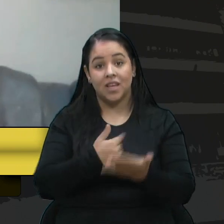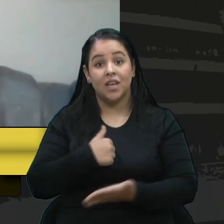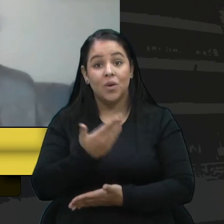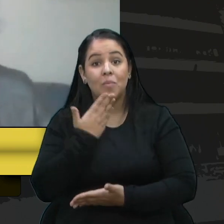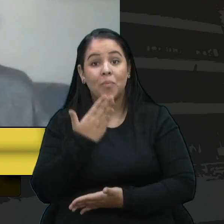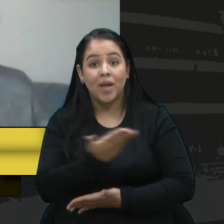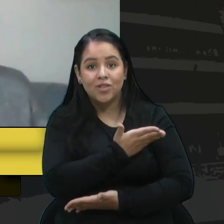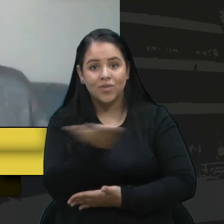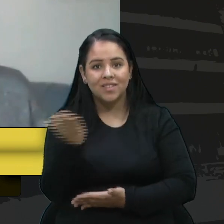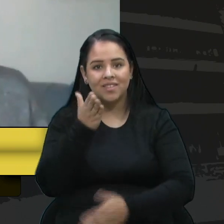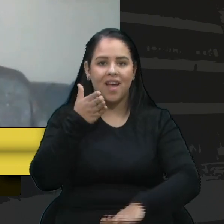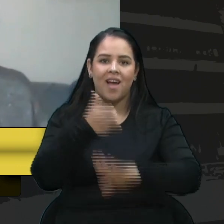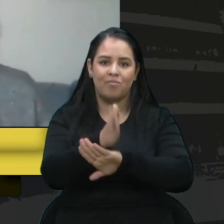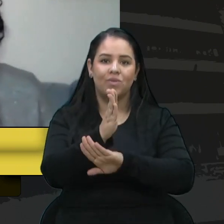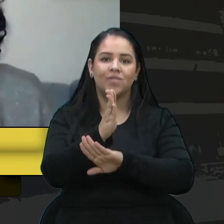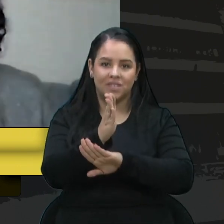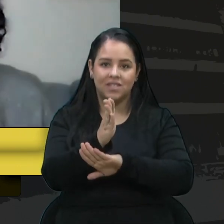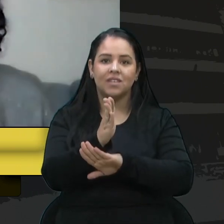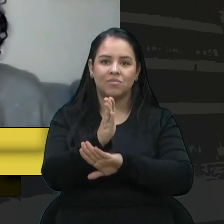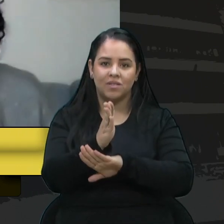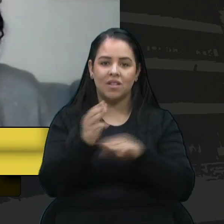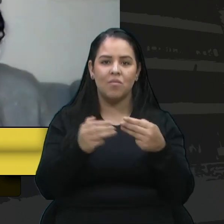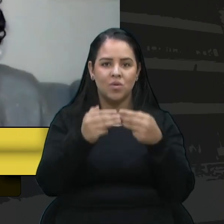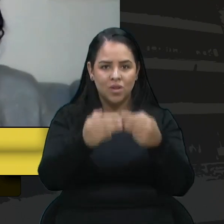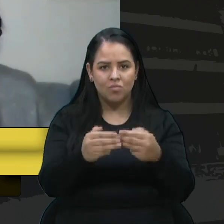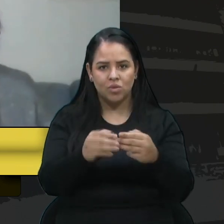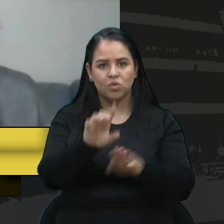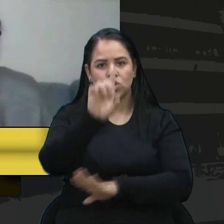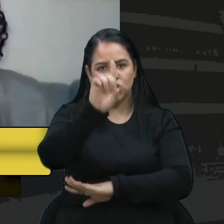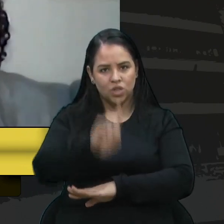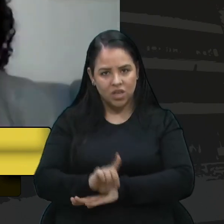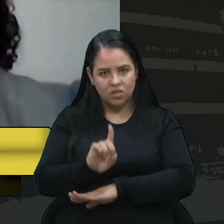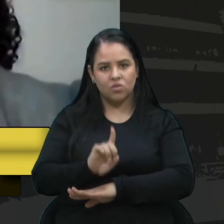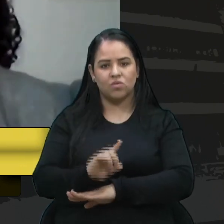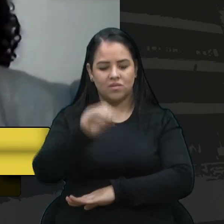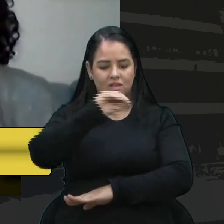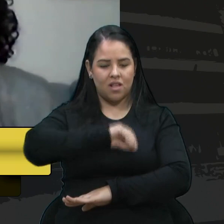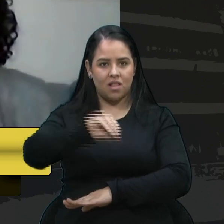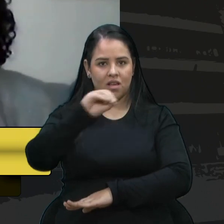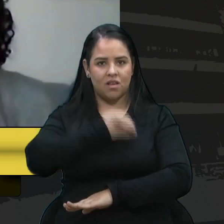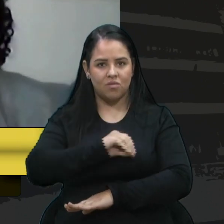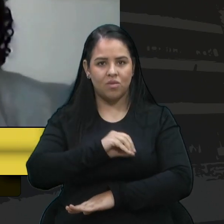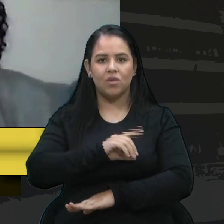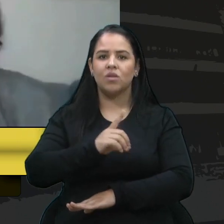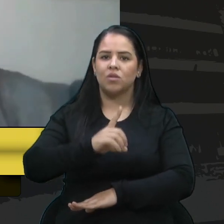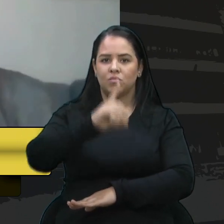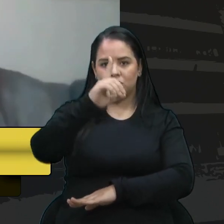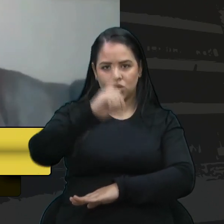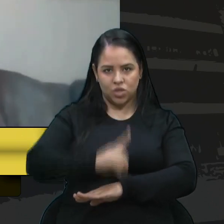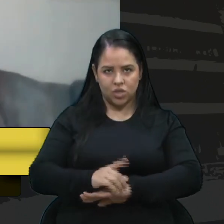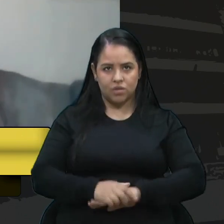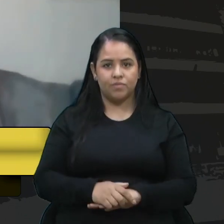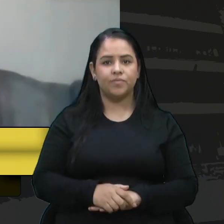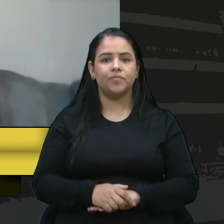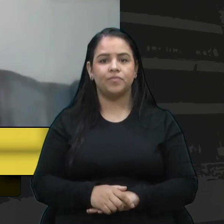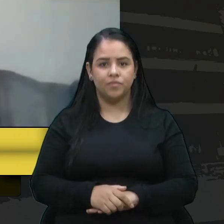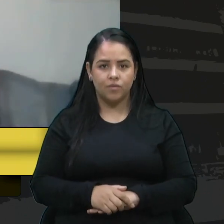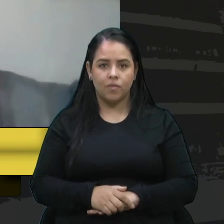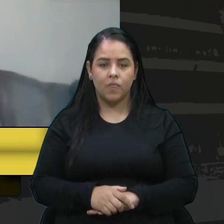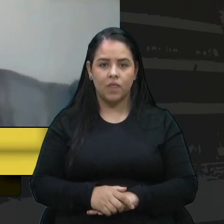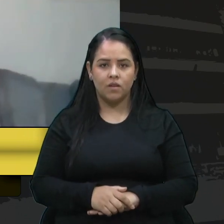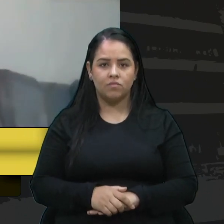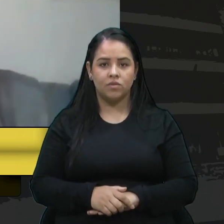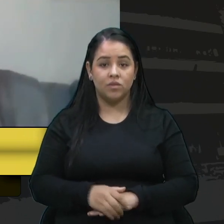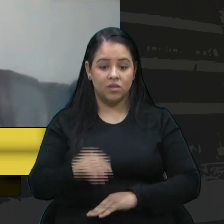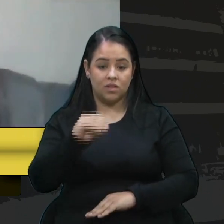aprovação desta moção pelo direito da reposição salarial. Pelo direito da reposição